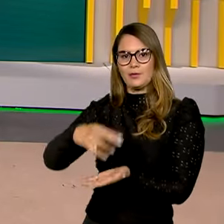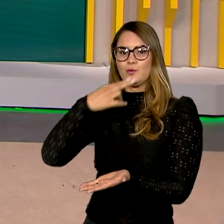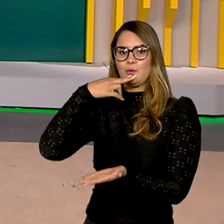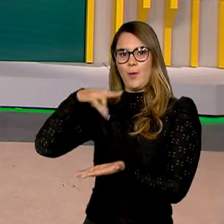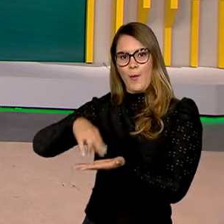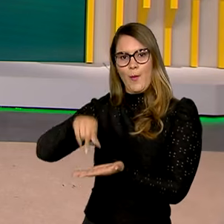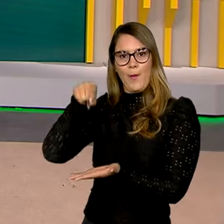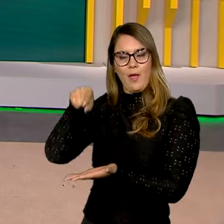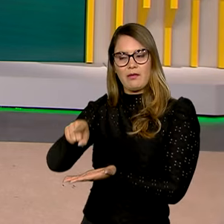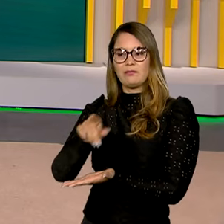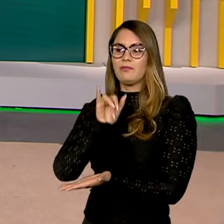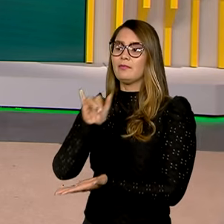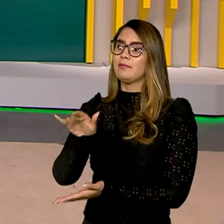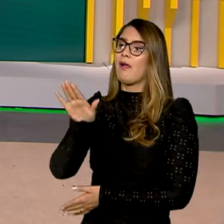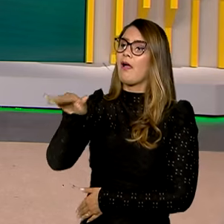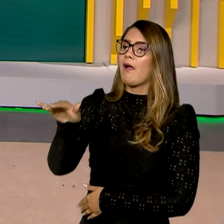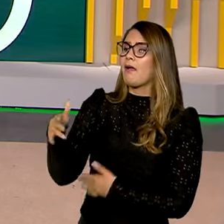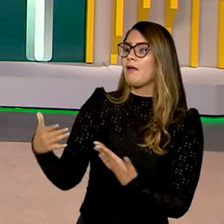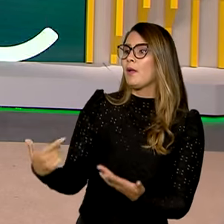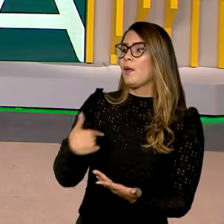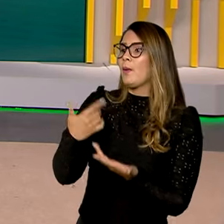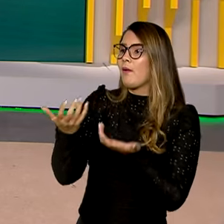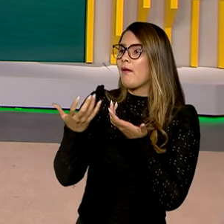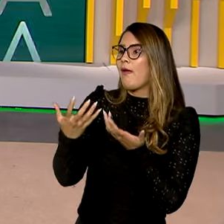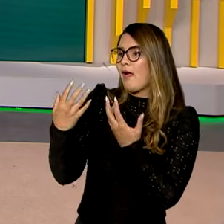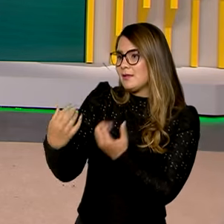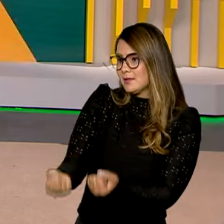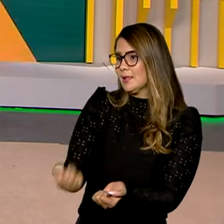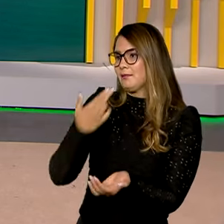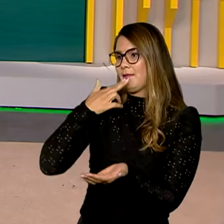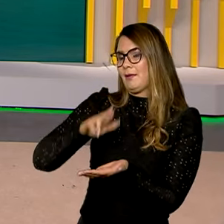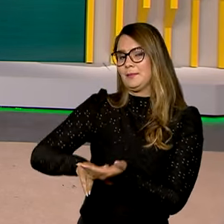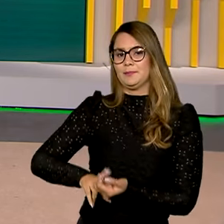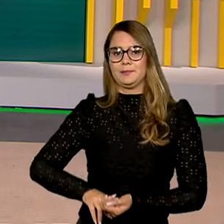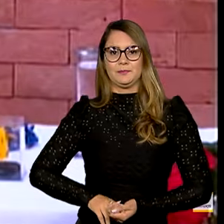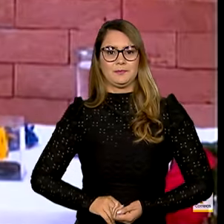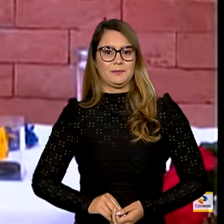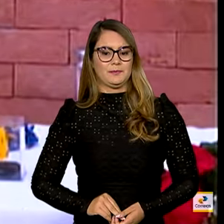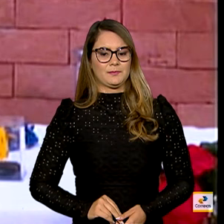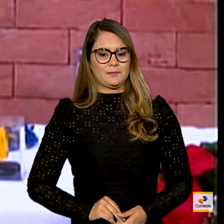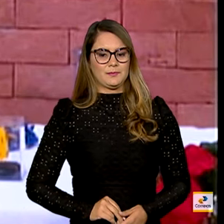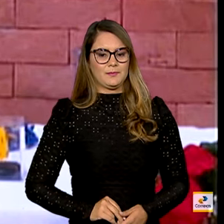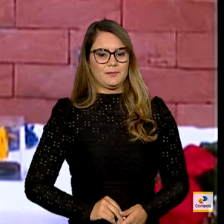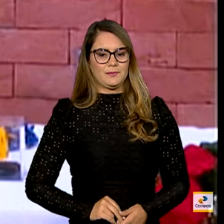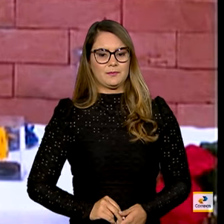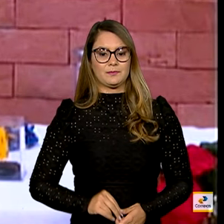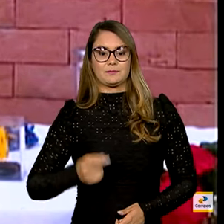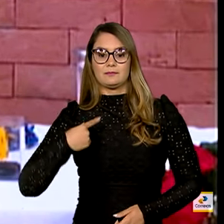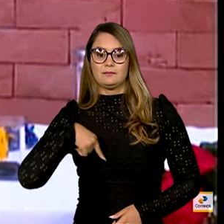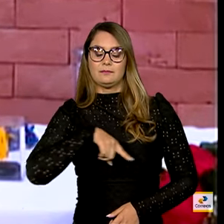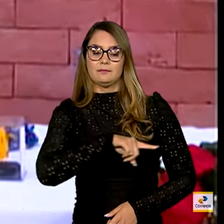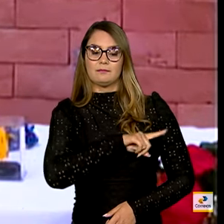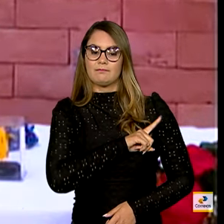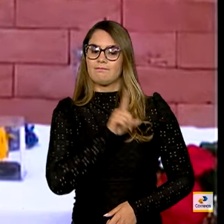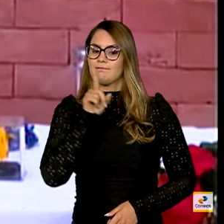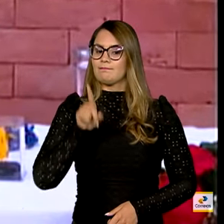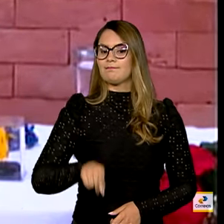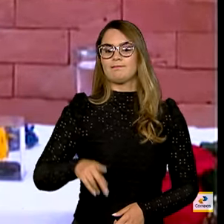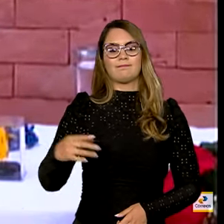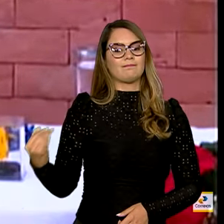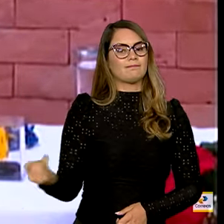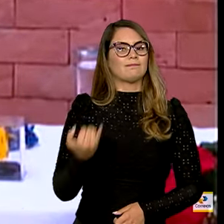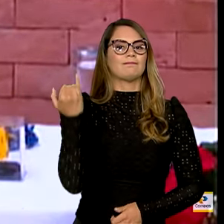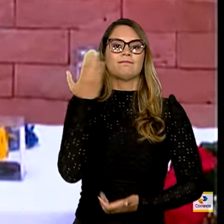Correios e informar ao atendente sobre a adesão à campanha. Para nós, é fundamental